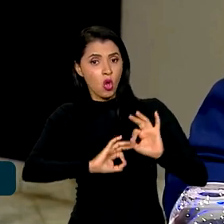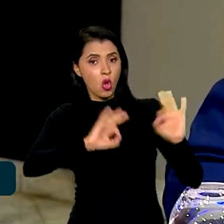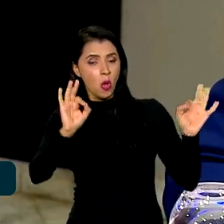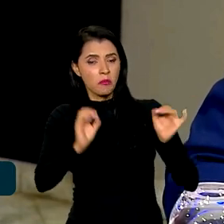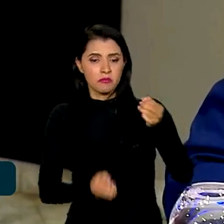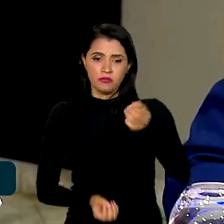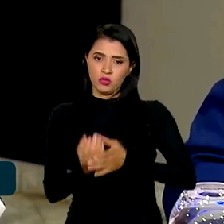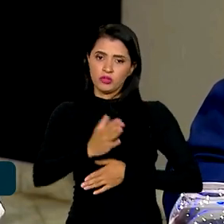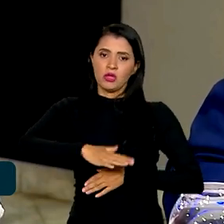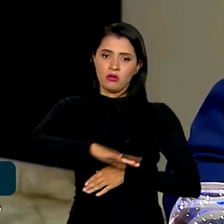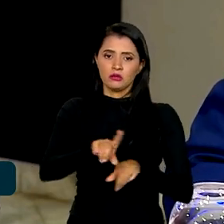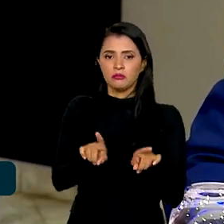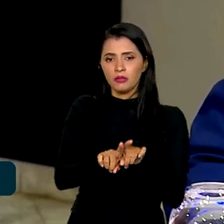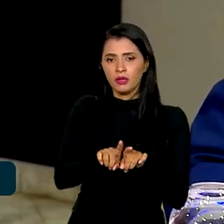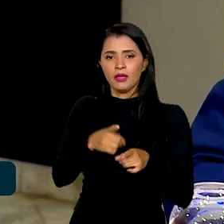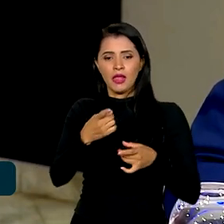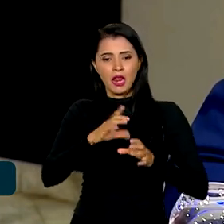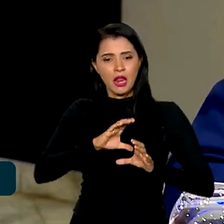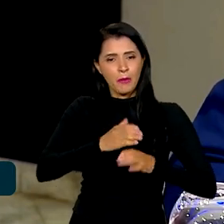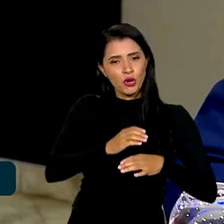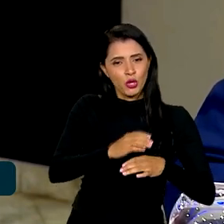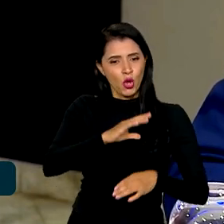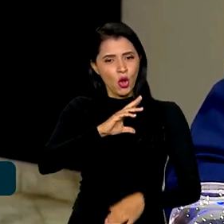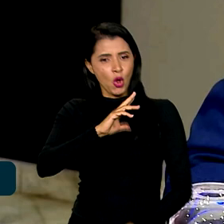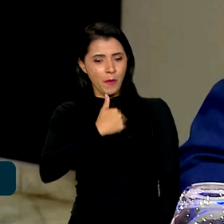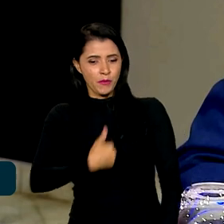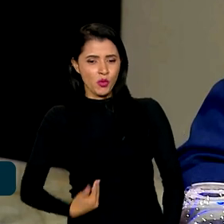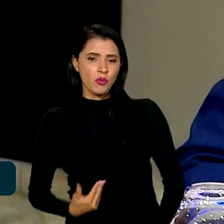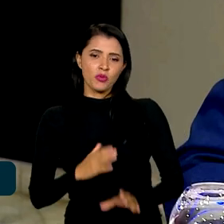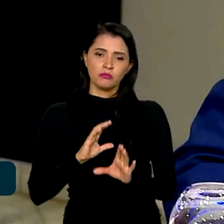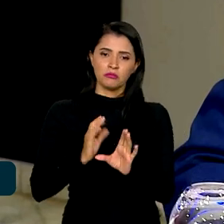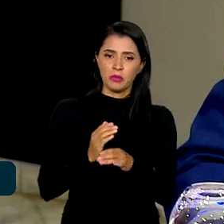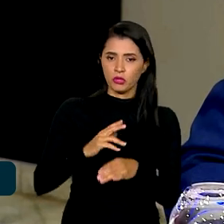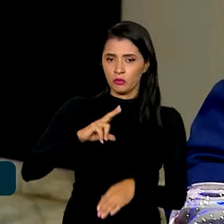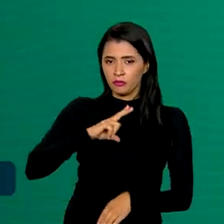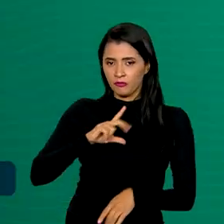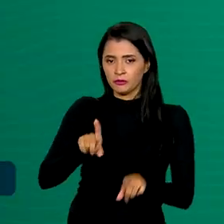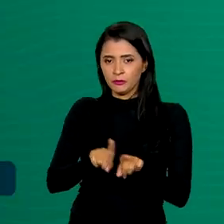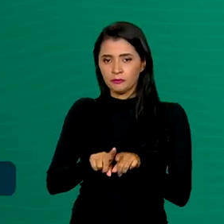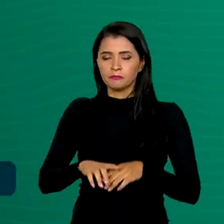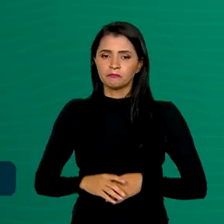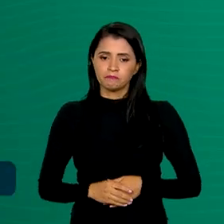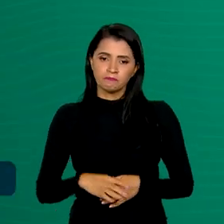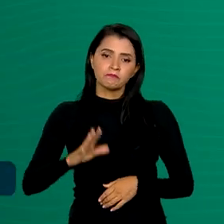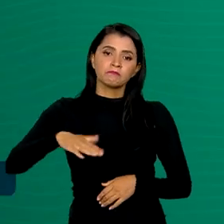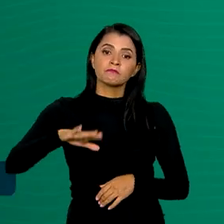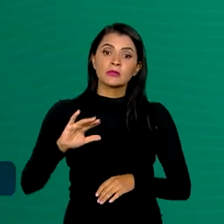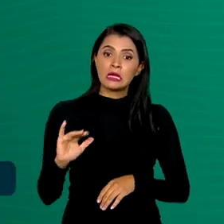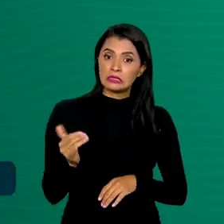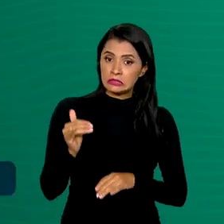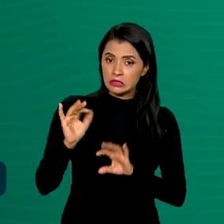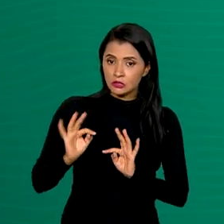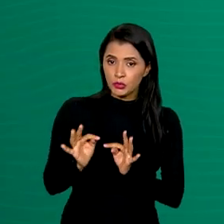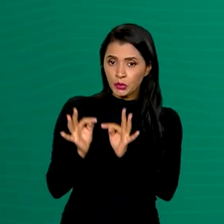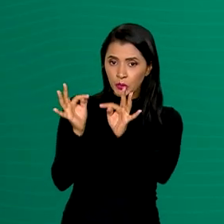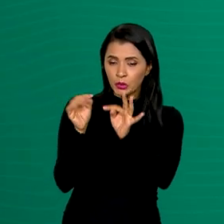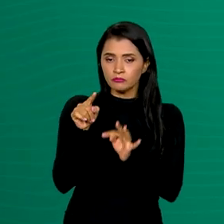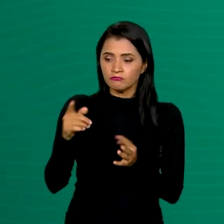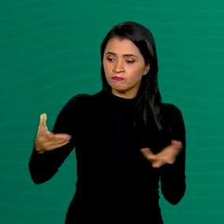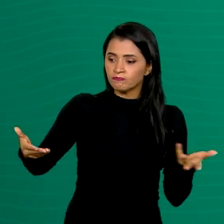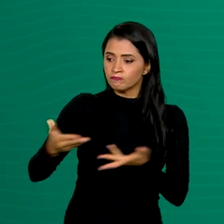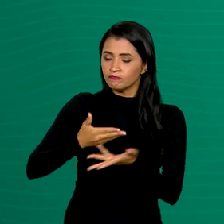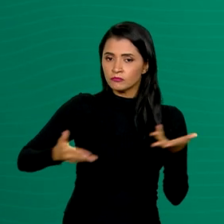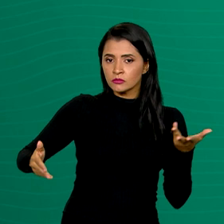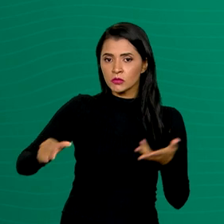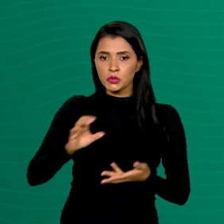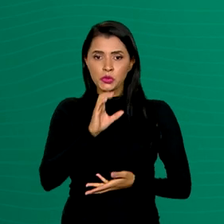produção nessa área, em laboratórios públicos e em laboratórios privados. Na área da ciência e tecnologia, a troca de